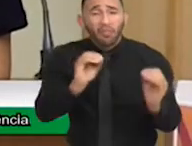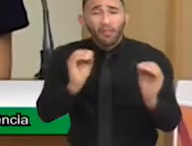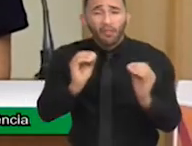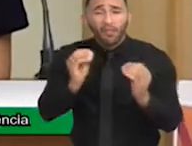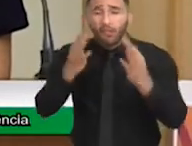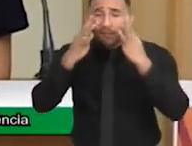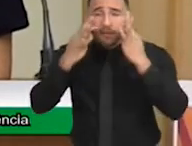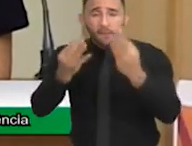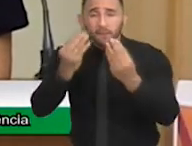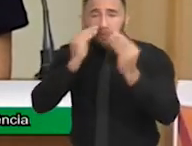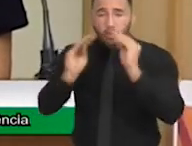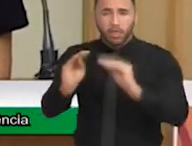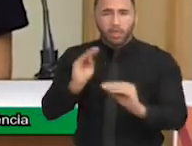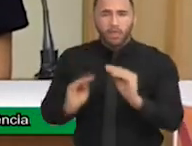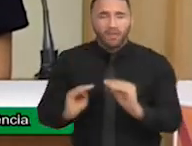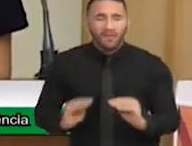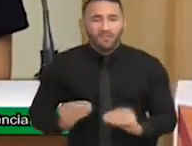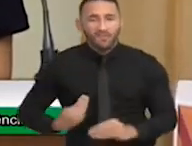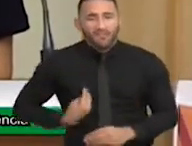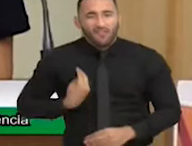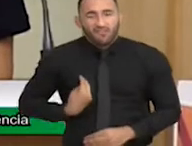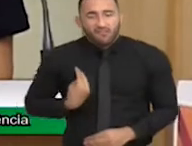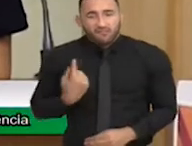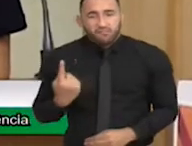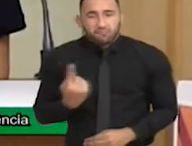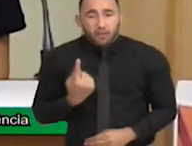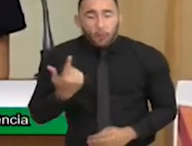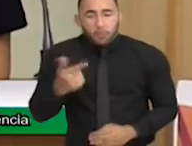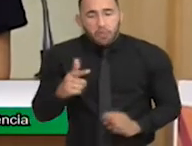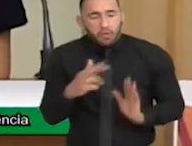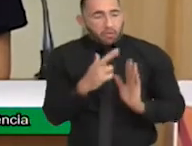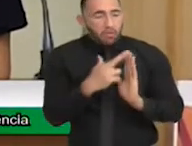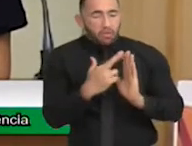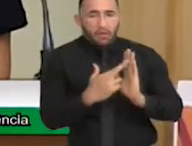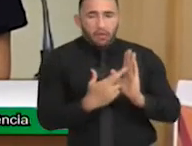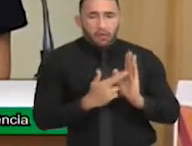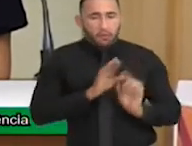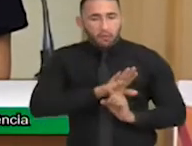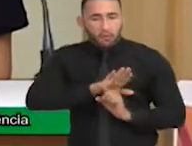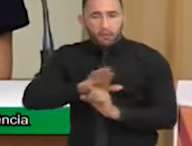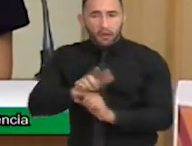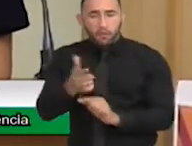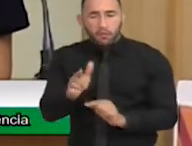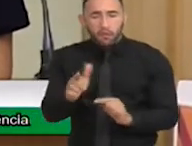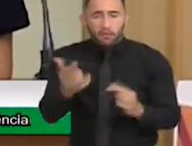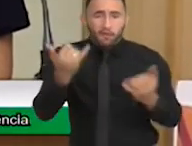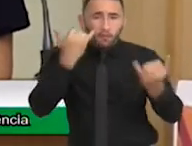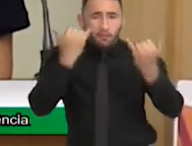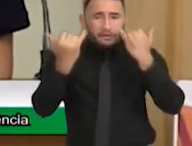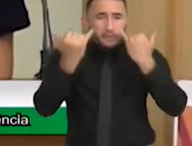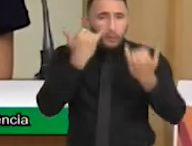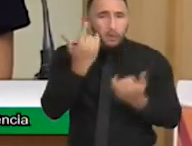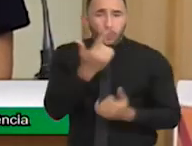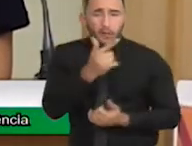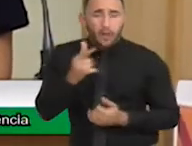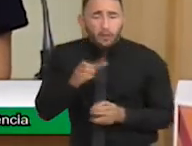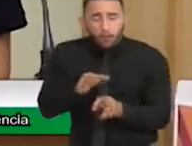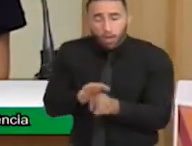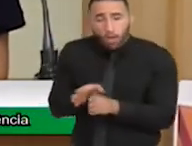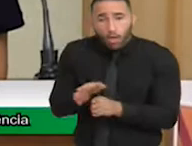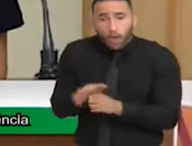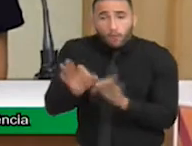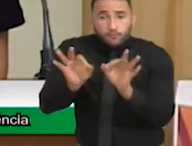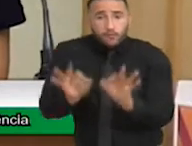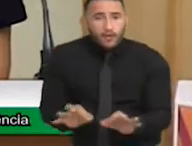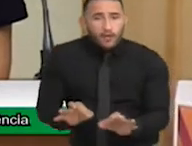Vivemos à margem. Aqui não temos protocolos, informações, nem orientações de como ou